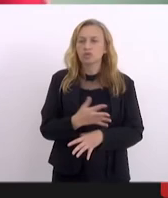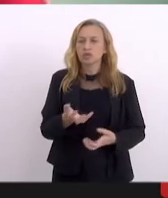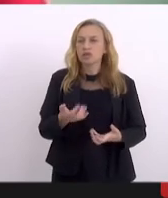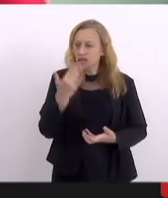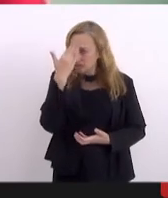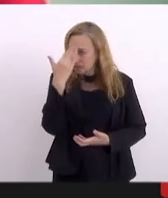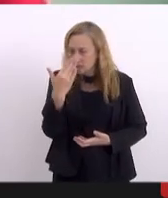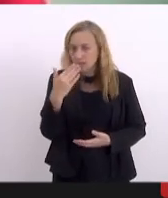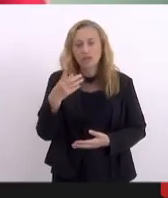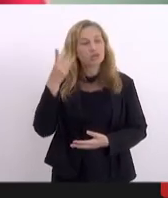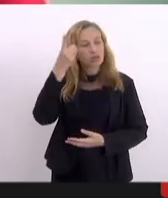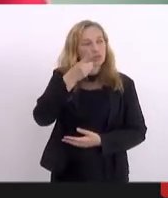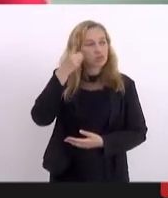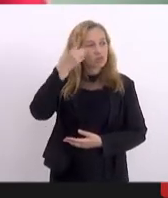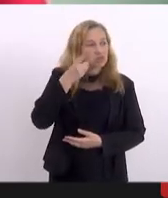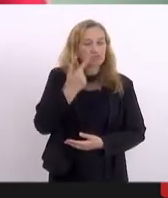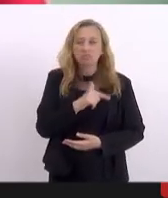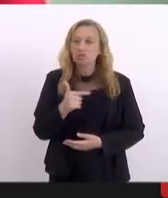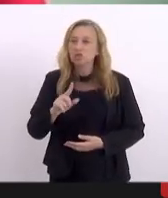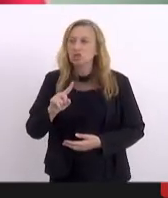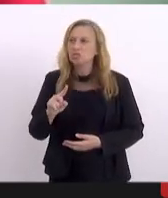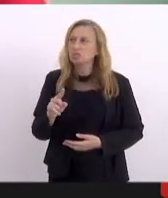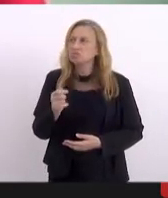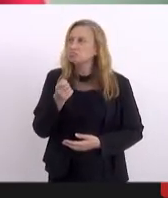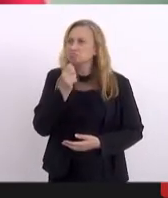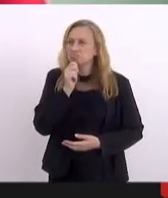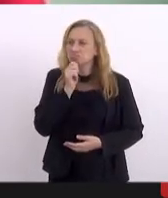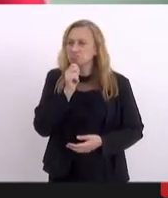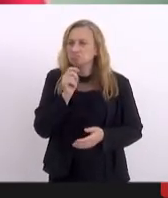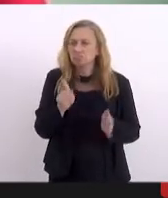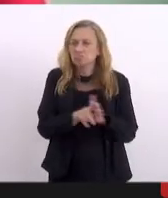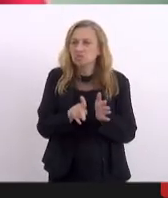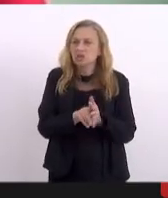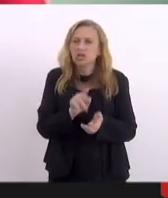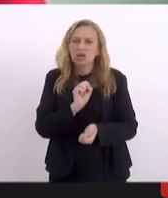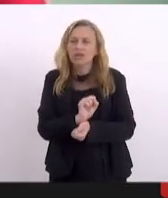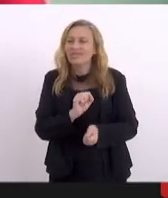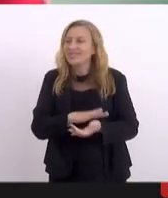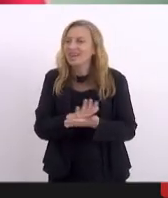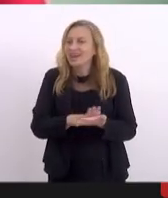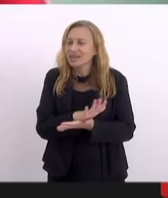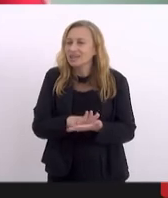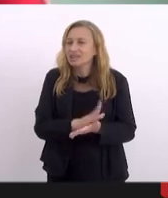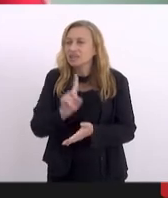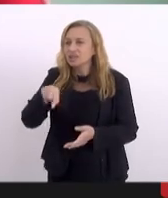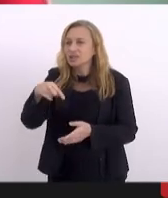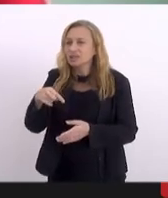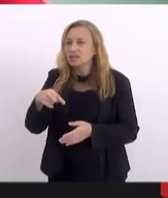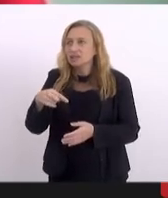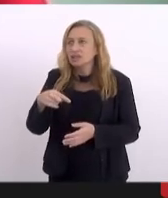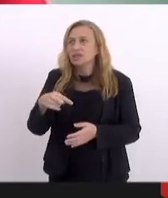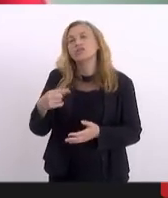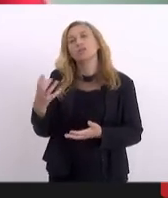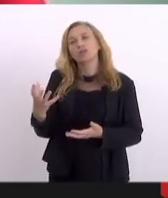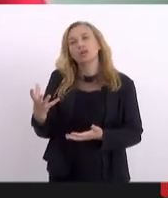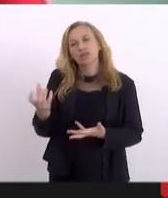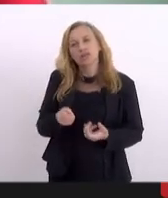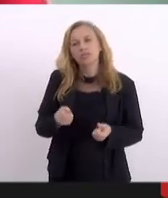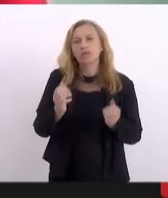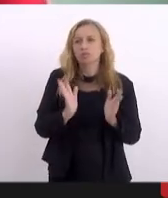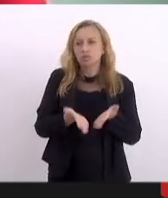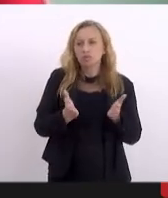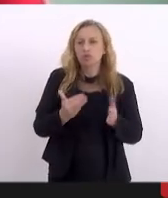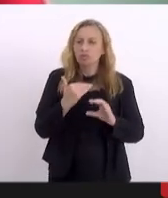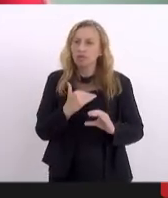aos deputados. Não temos nenhum projeto esperando parecer. E recebemos hoje, vamos